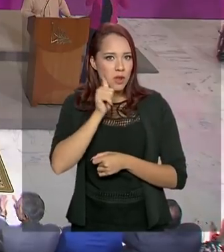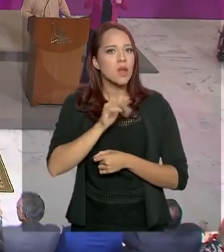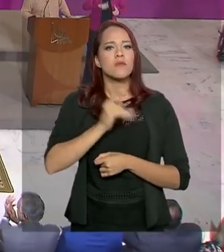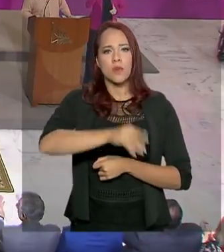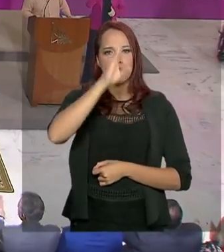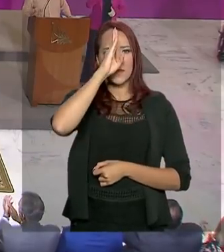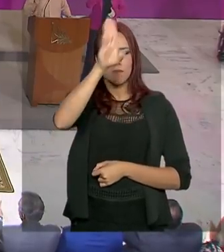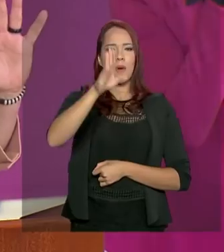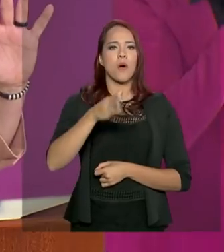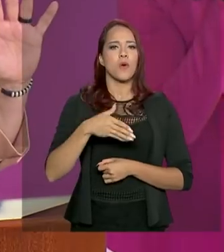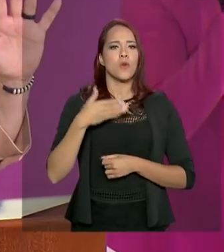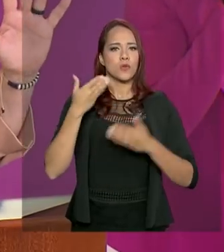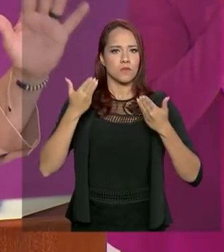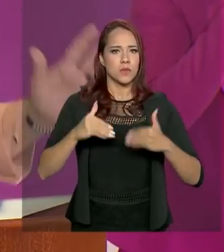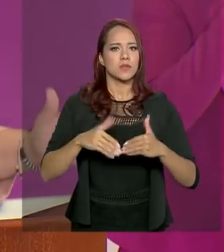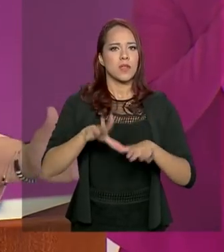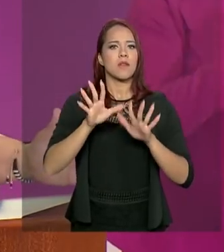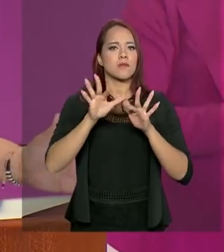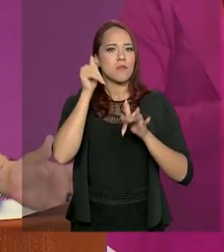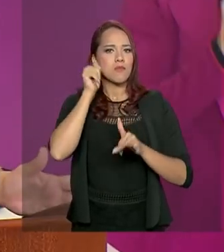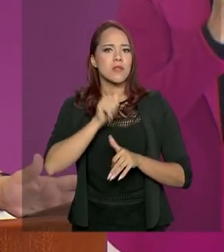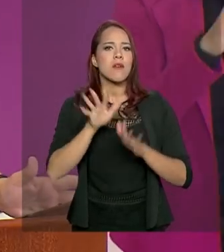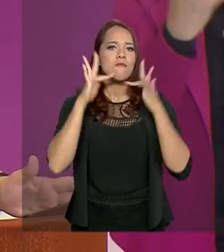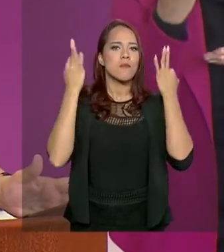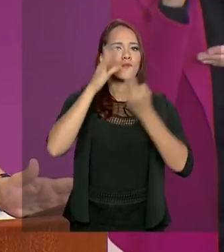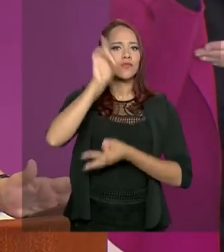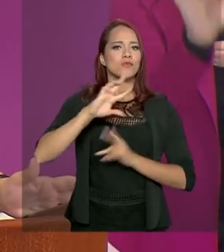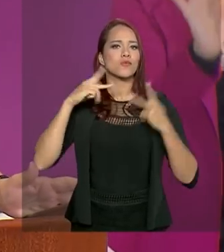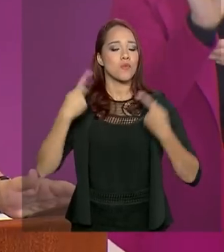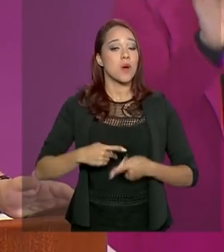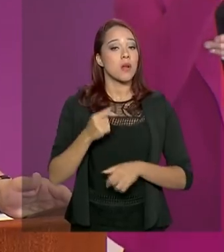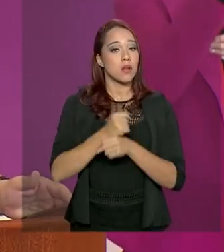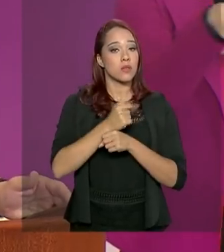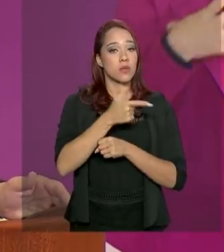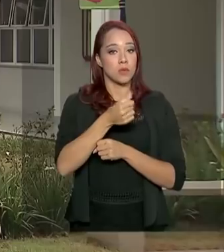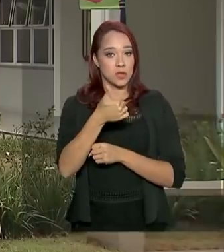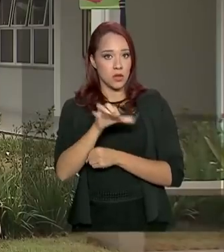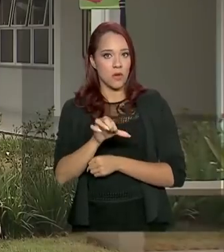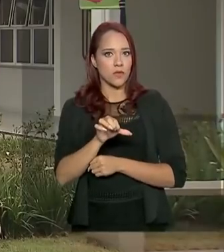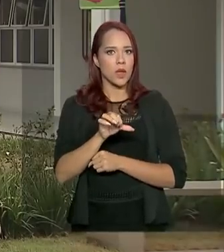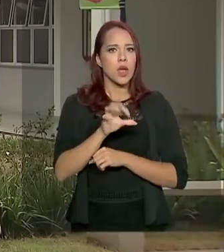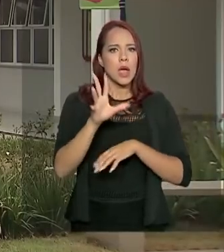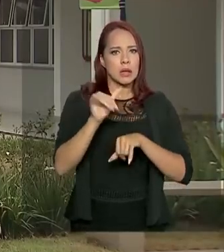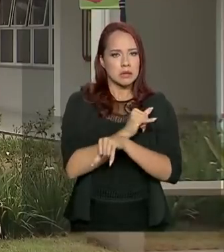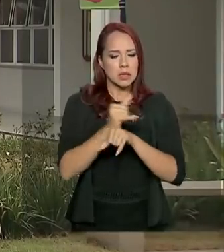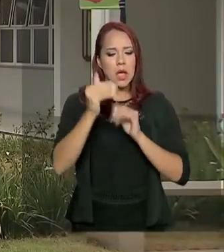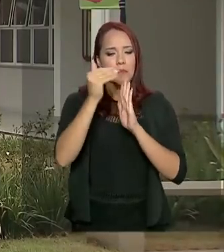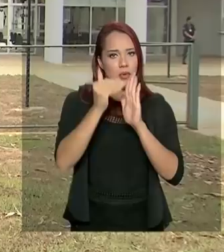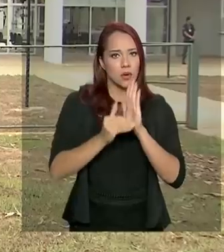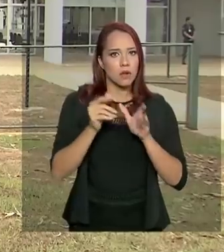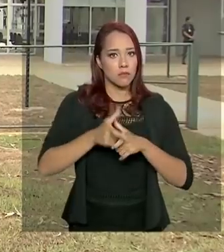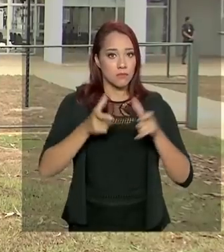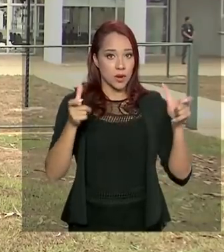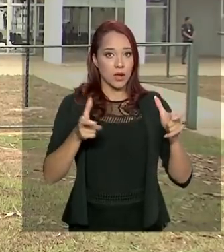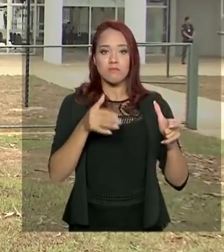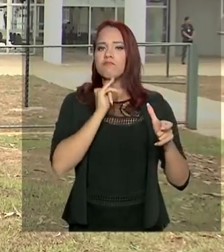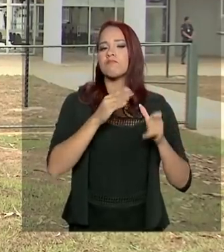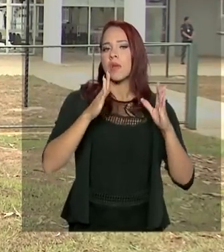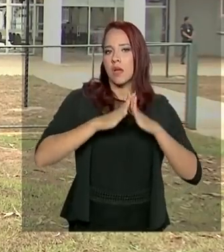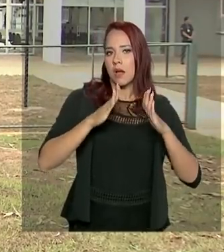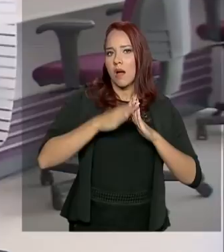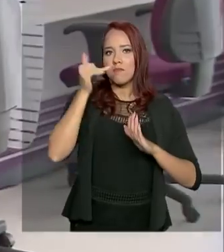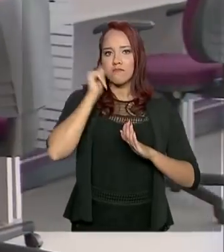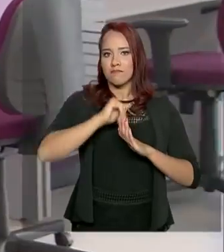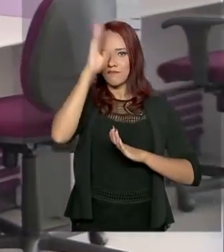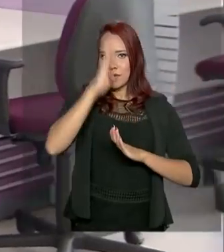prioridades do Ministério da Mulher, Família e Direitos Humanos em 2019. Programas foram ampliados, como a Casa da Mulher